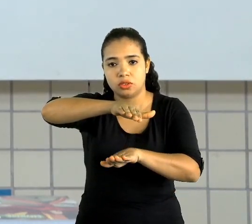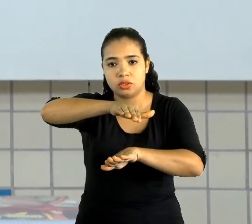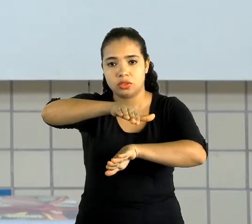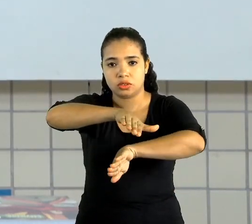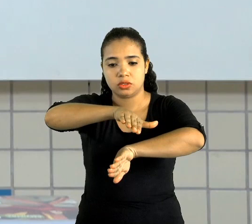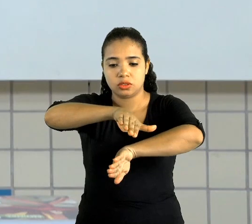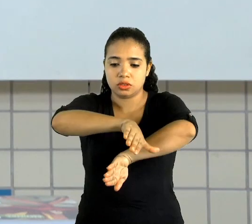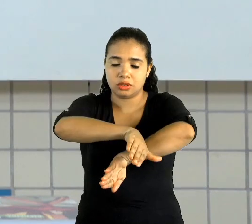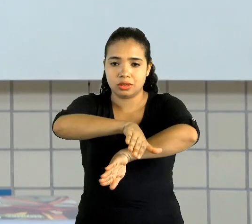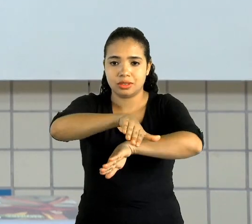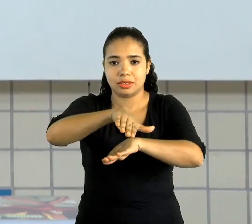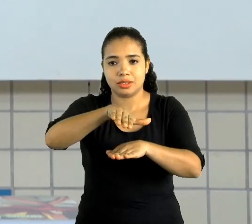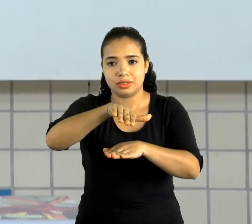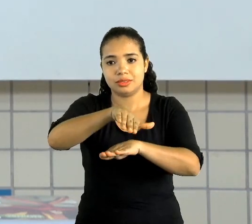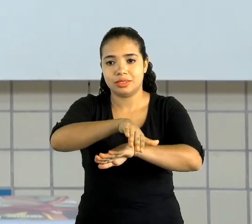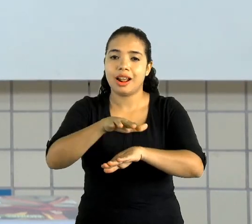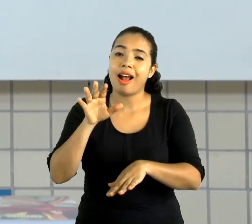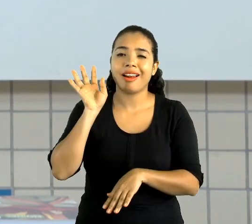Olha, que legal.